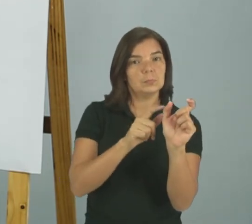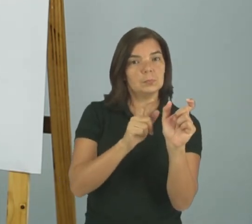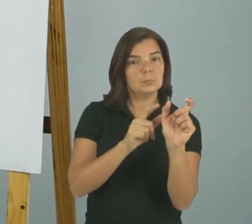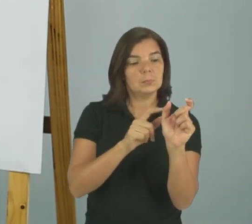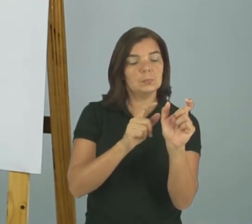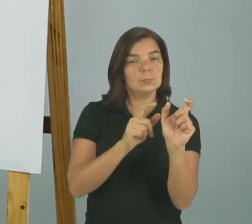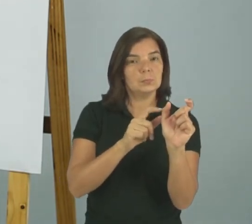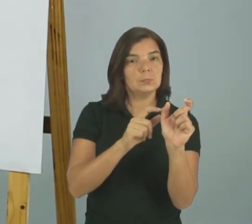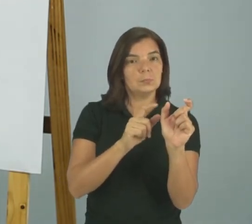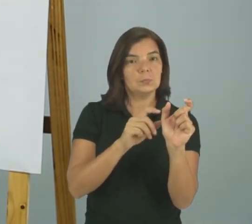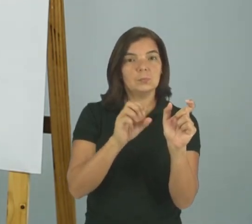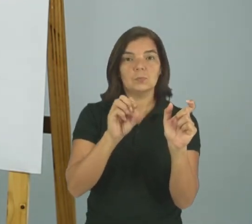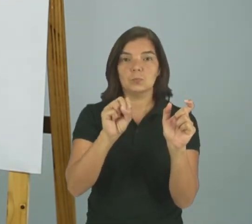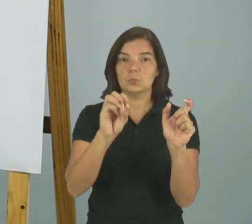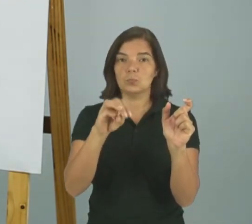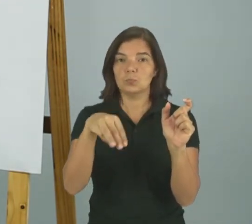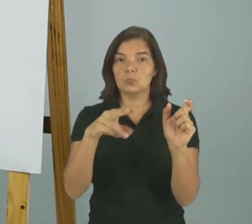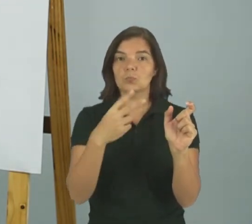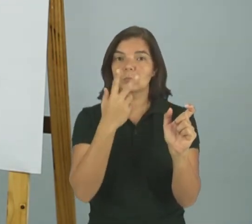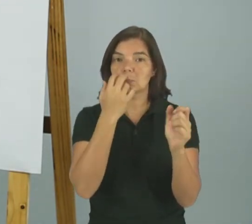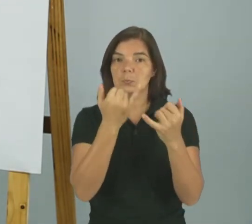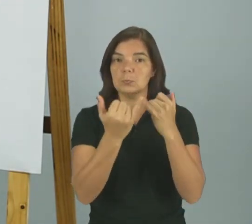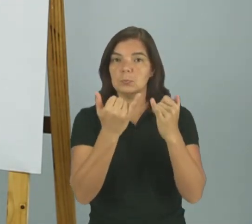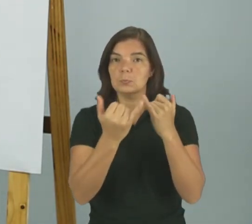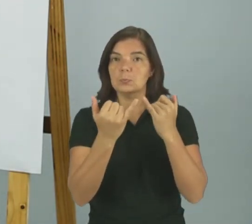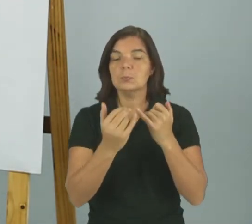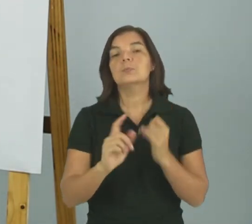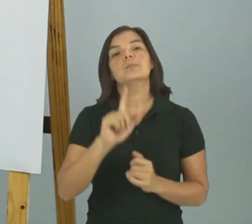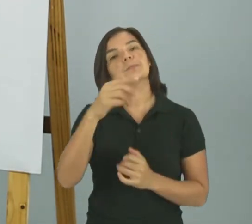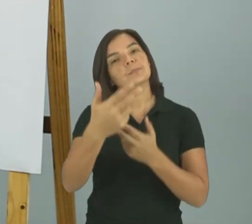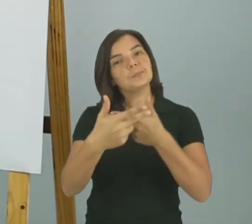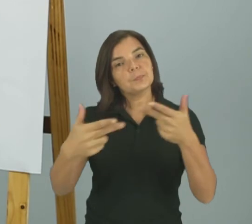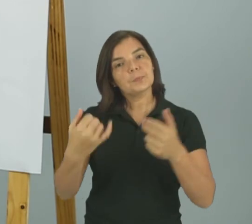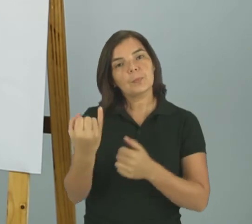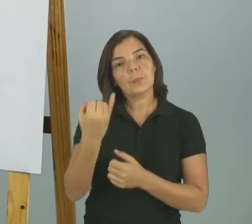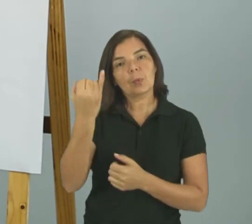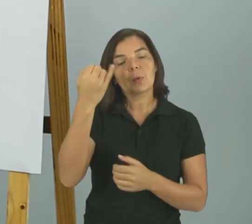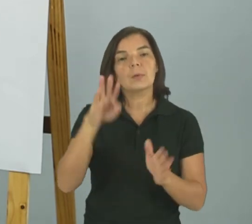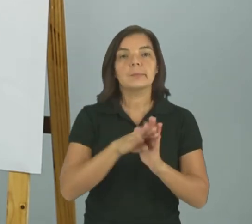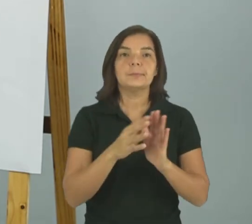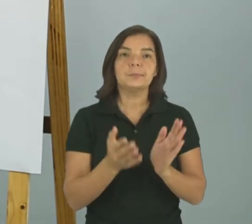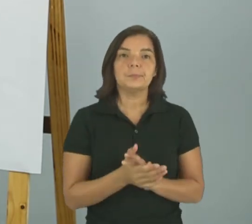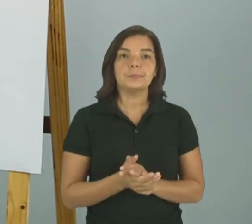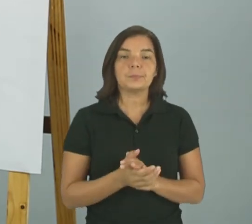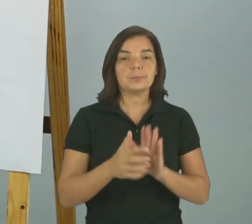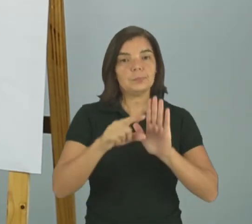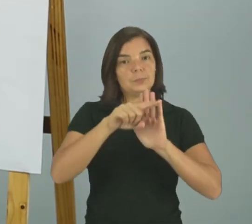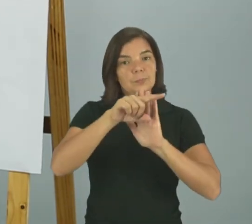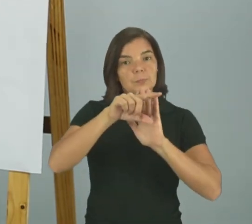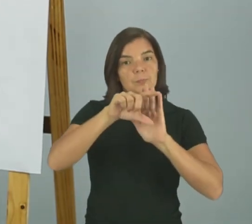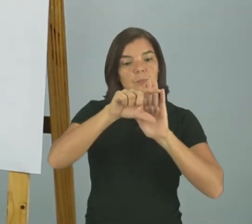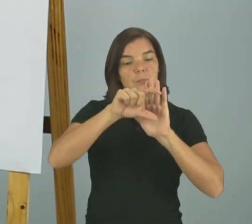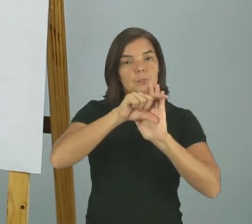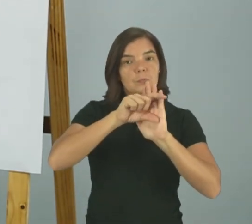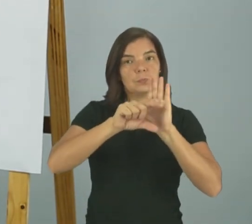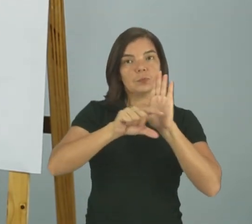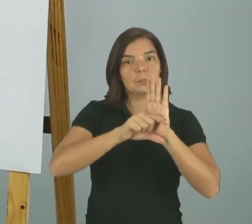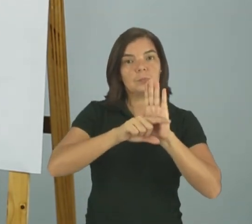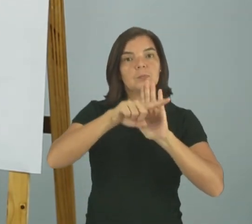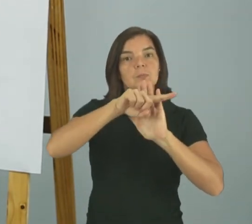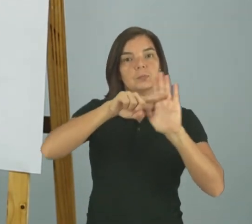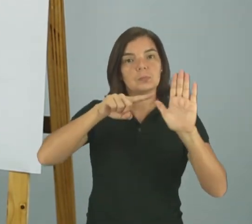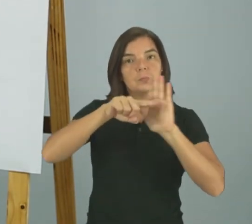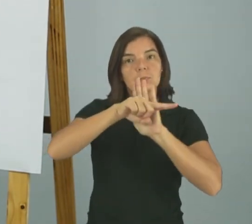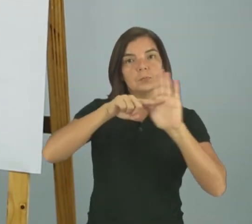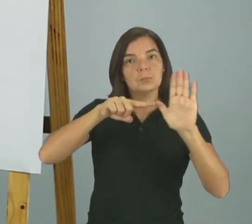sons semelhantes Outra coisa importante também Que nós falamos Sobre verso Estrofes E verso